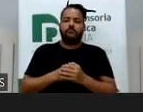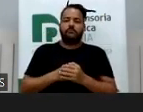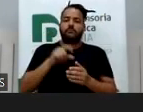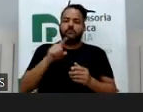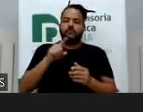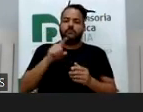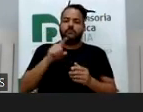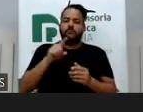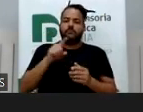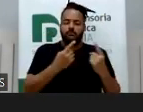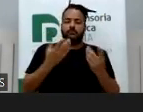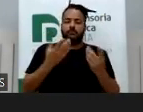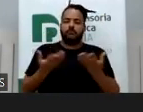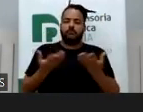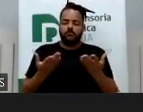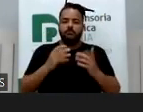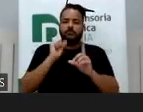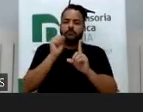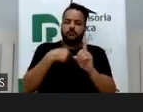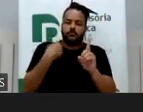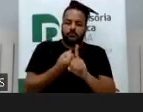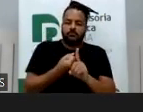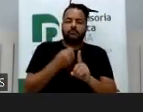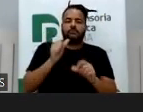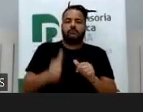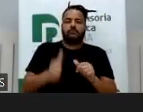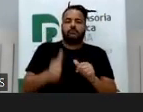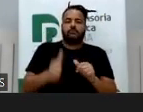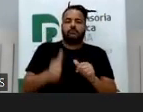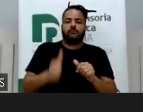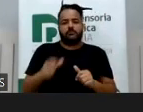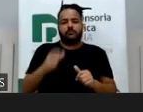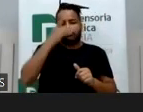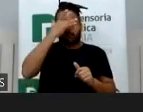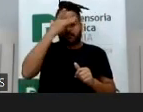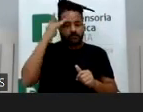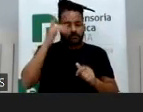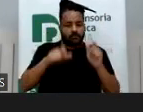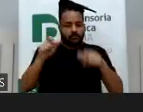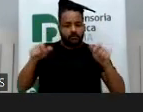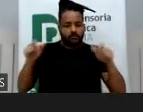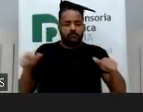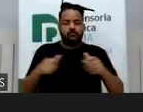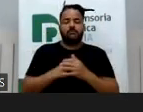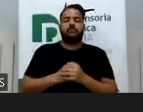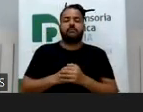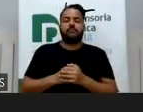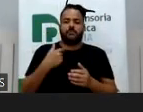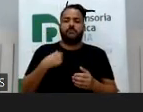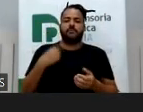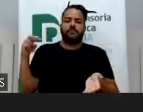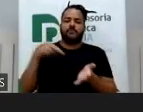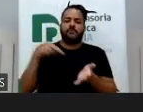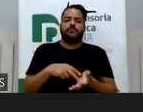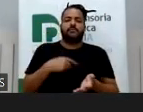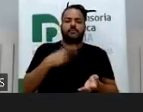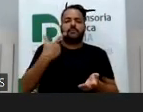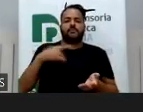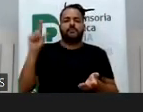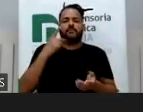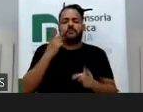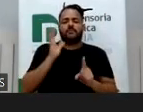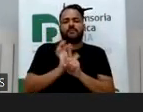equilibrado focado na função social e no melhor interesse dessas pessoas, tá, eu trago aqui como exemplo o caso de uma outra